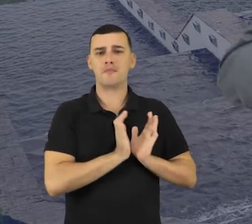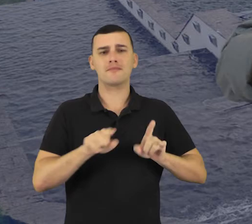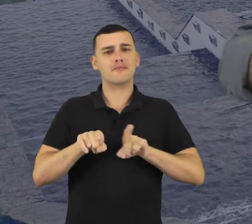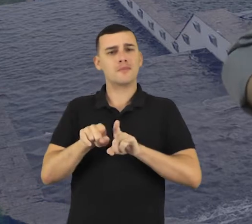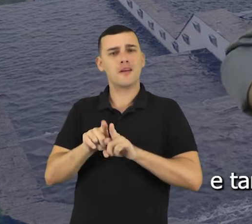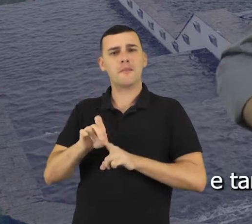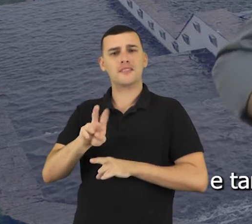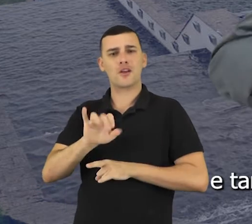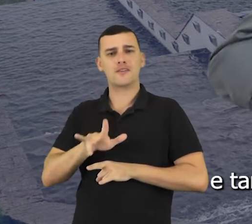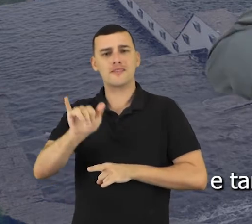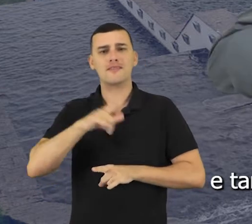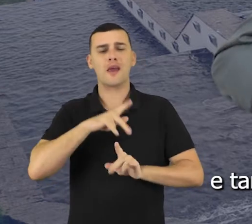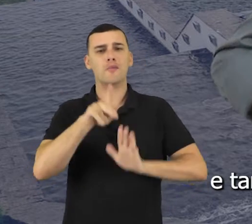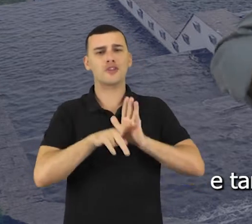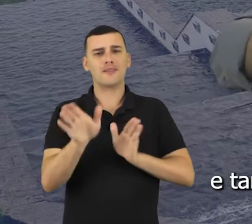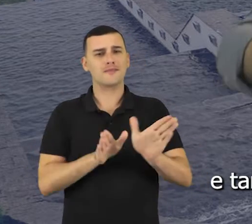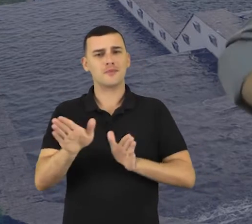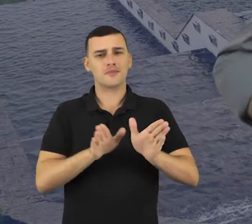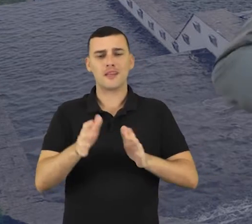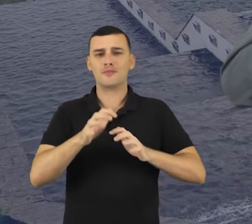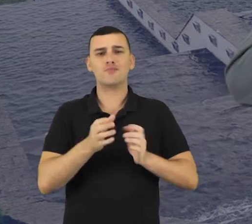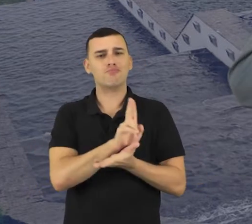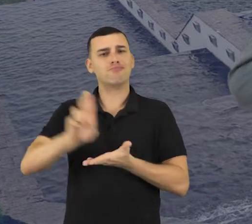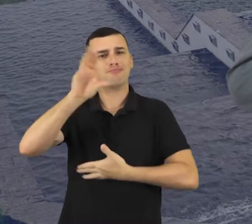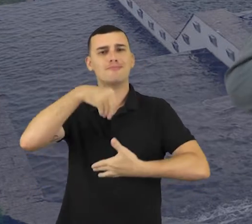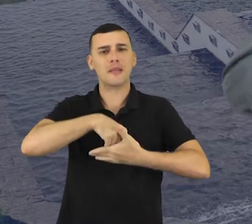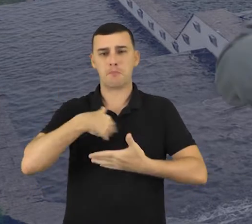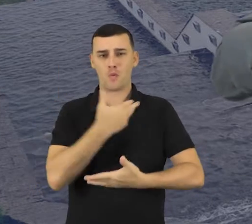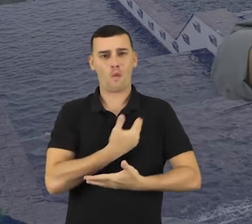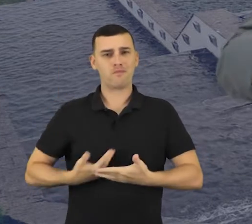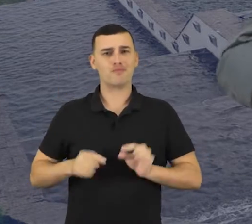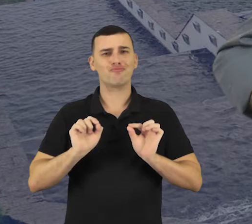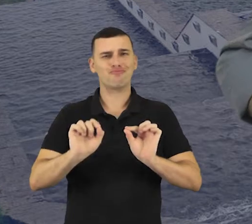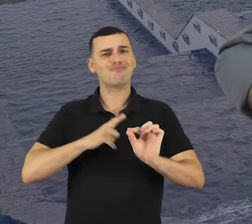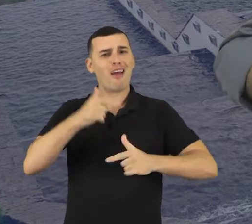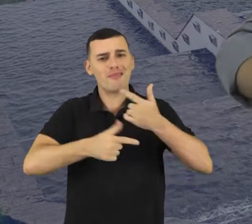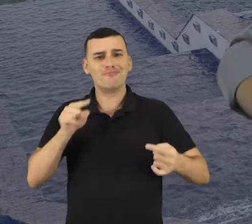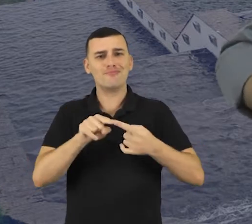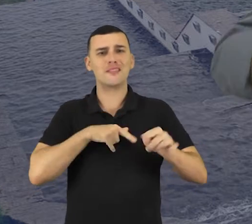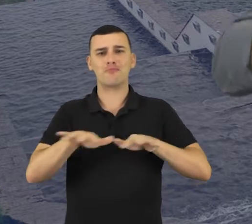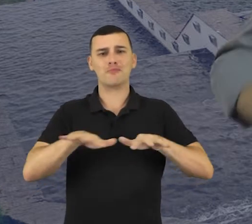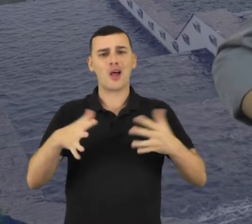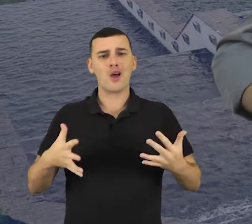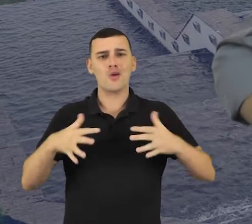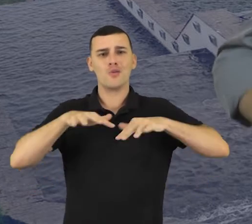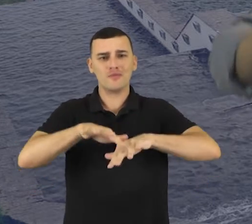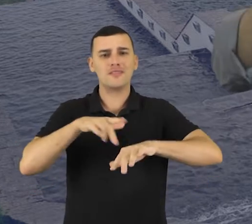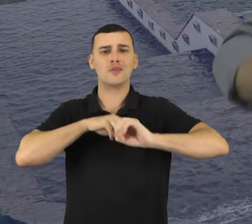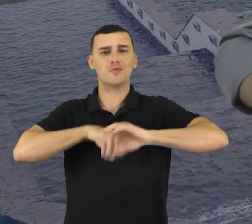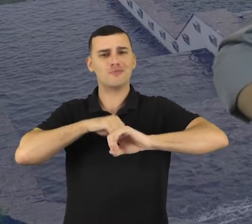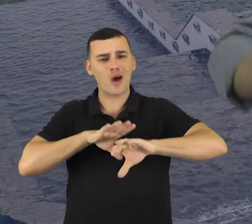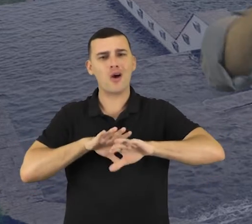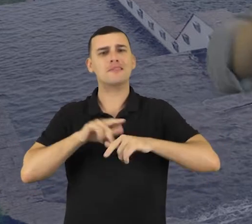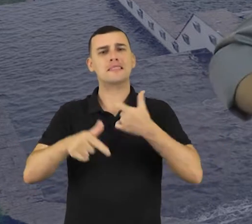PAE e Pestalozzi e também para projetos de acessibilidade em universidades. No meu governo, vamos trabalhar pela mobilidade inclusiva,